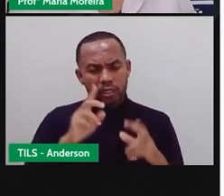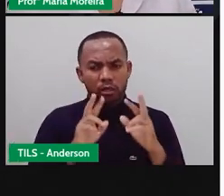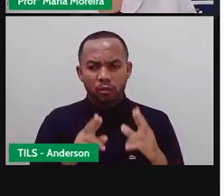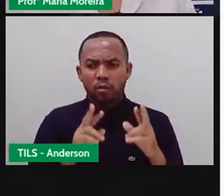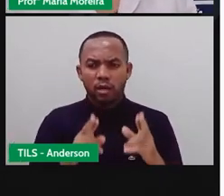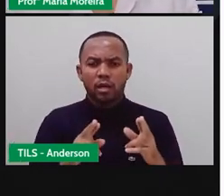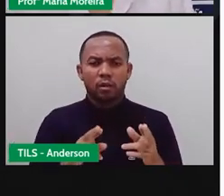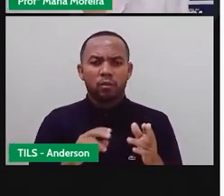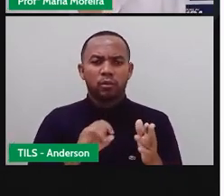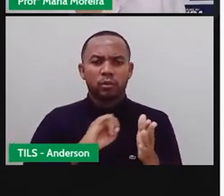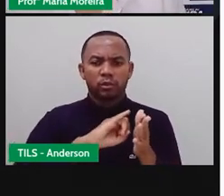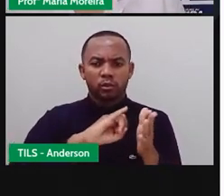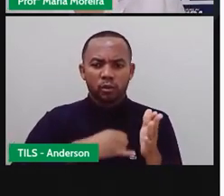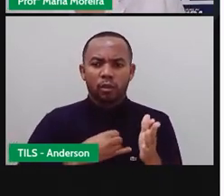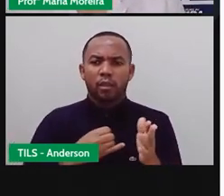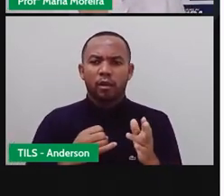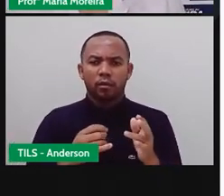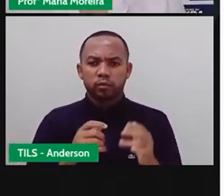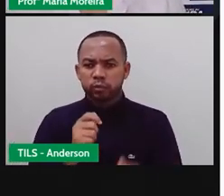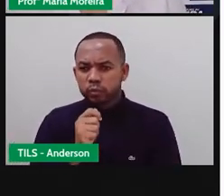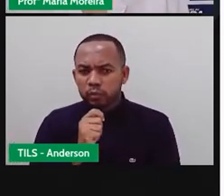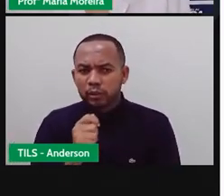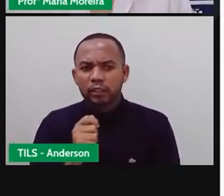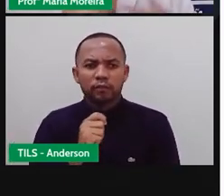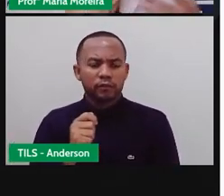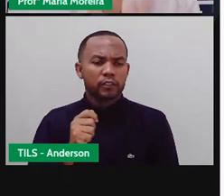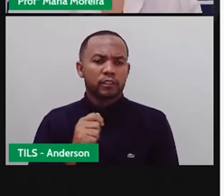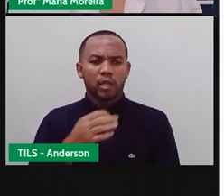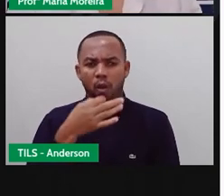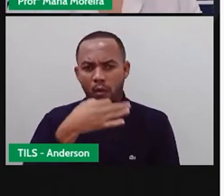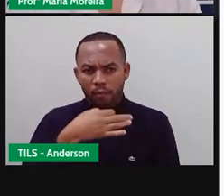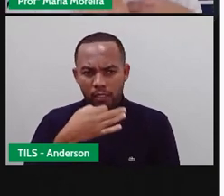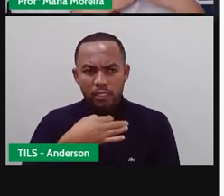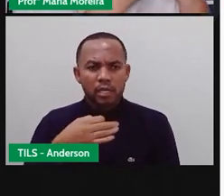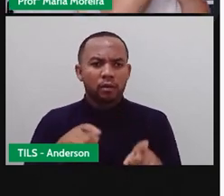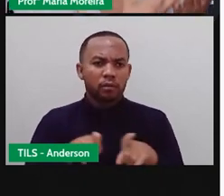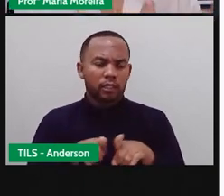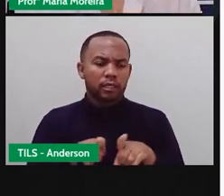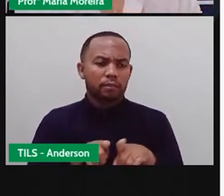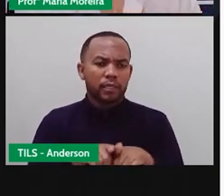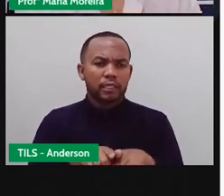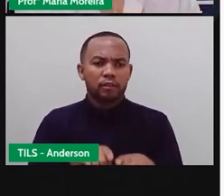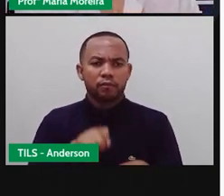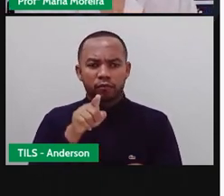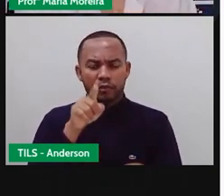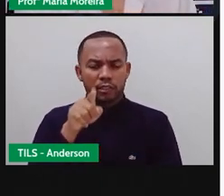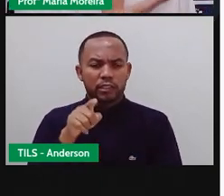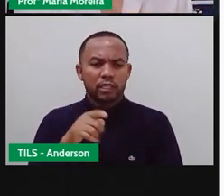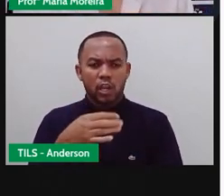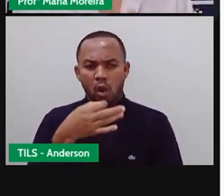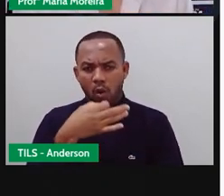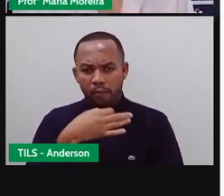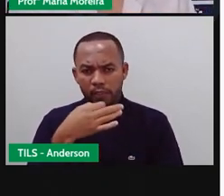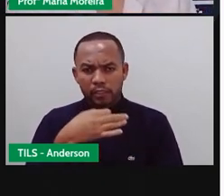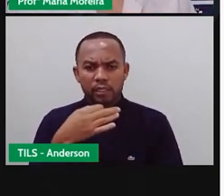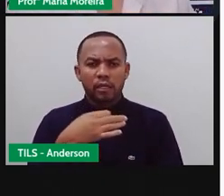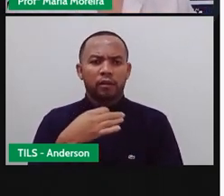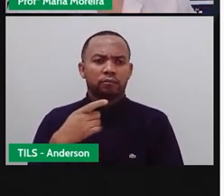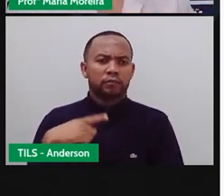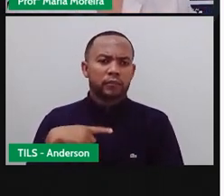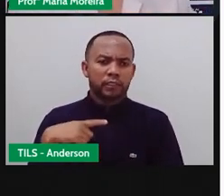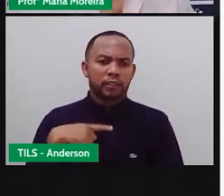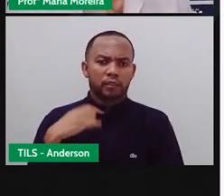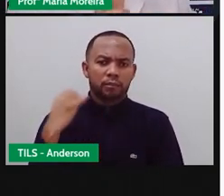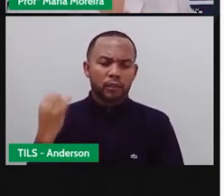mesmo, mas a ideia é de um diário com opinião. Então, se você está postando alguma coisa, você vai dar a sua opinião sobre determinada